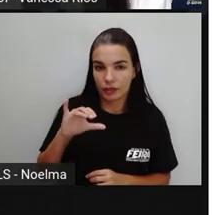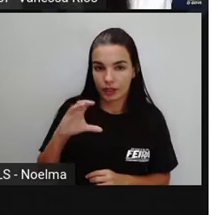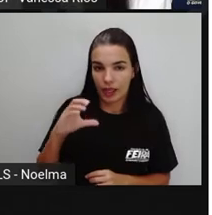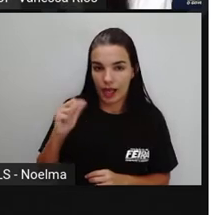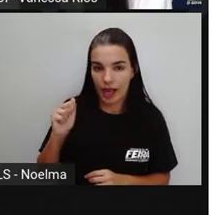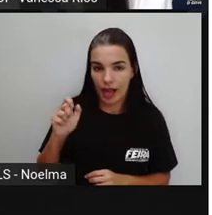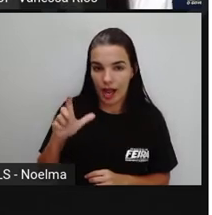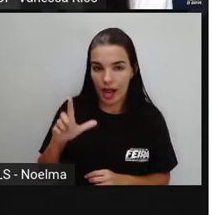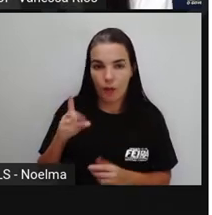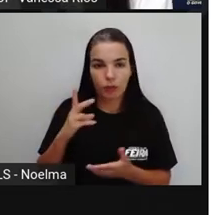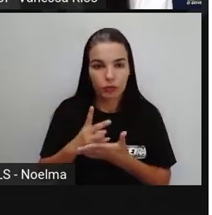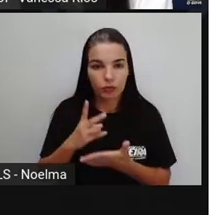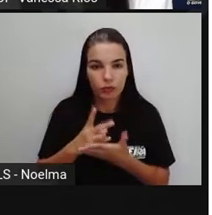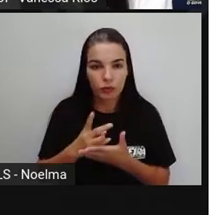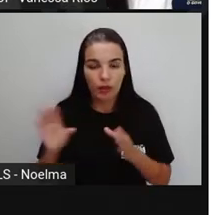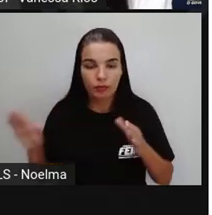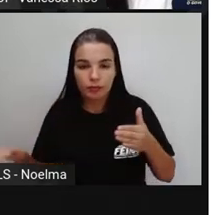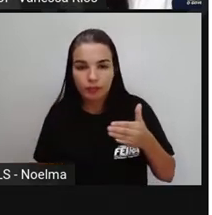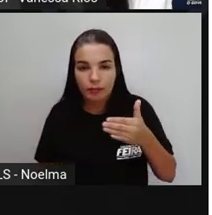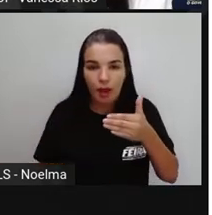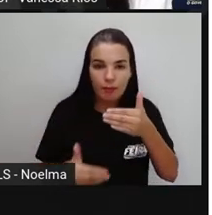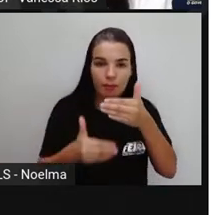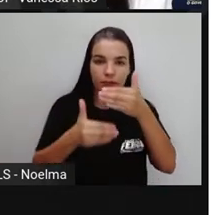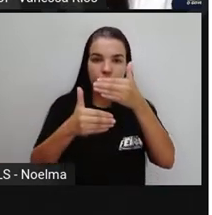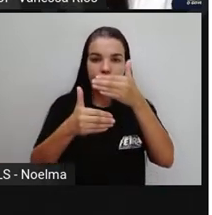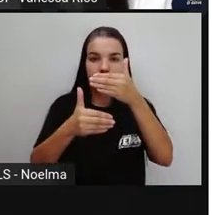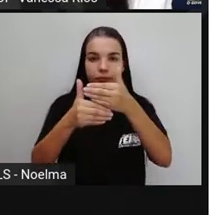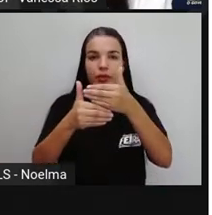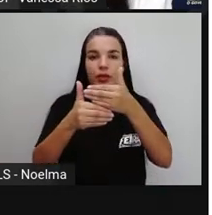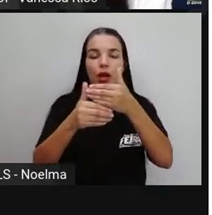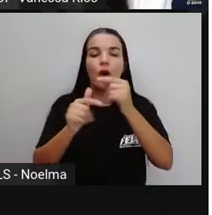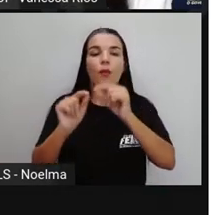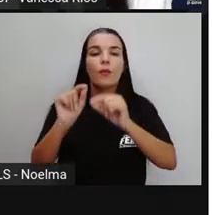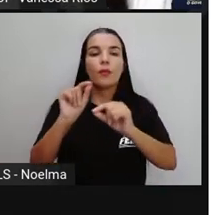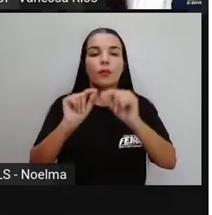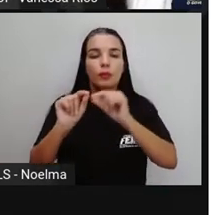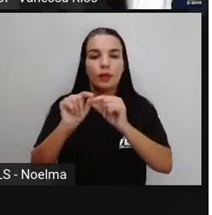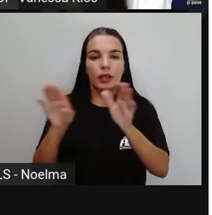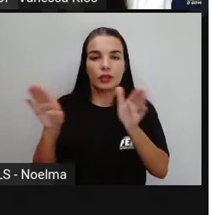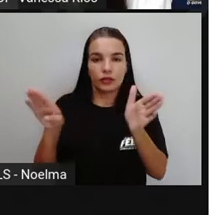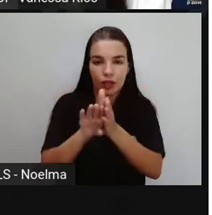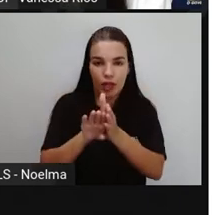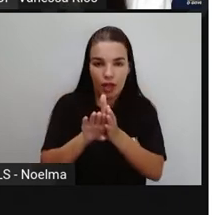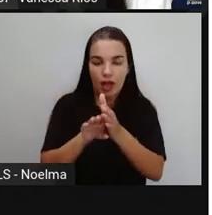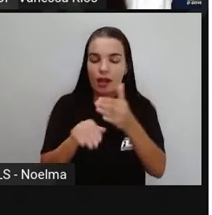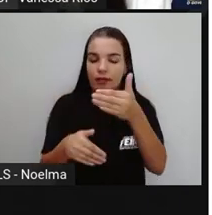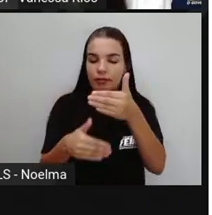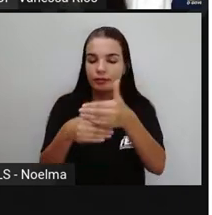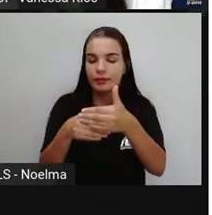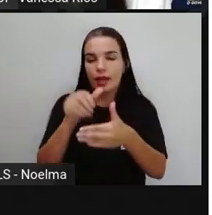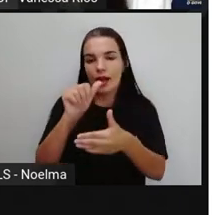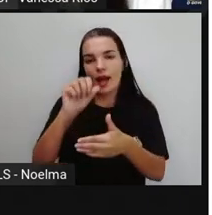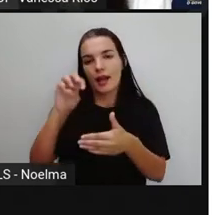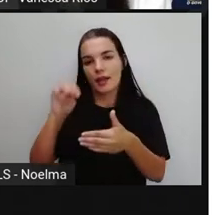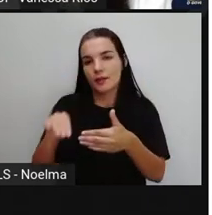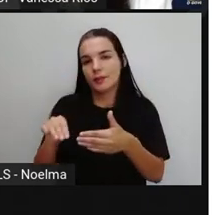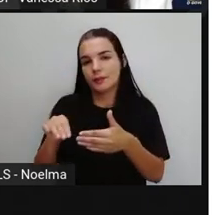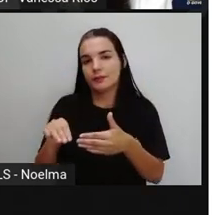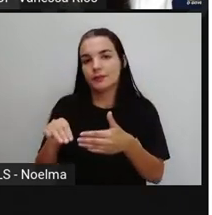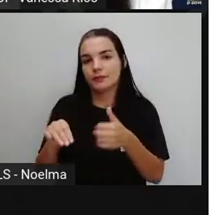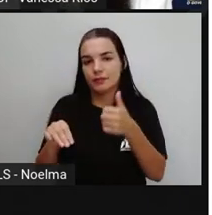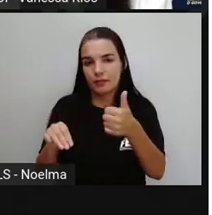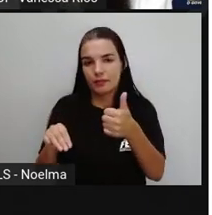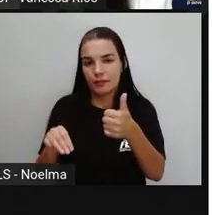palavra. E acrescenta-se depois do radical, né? Do chegar, a terminação an. Então,